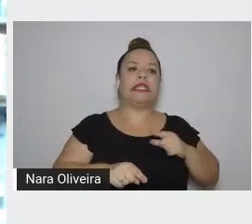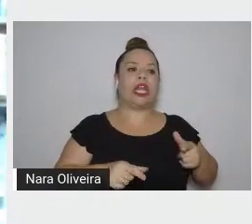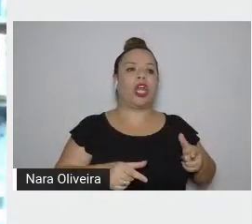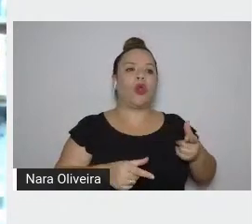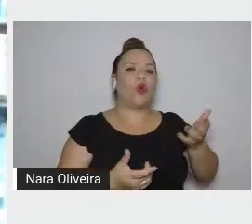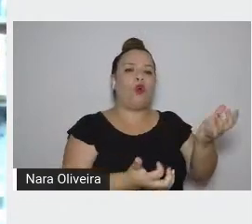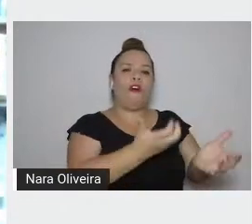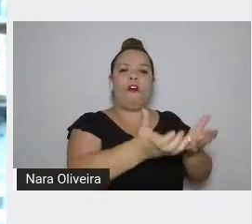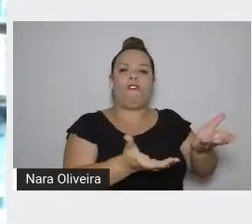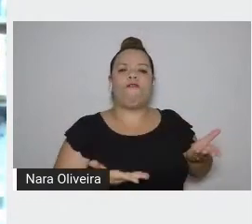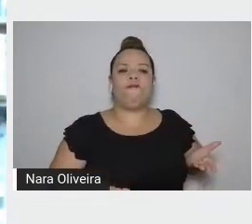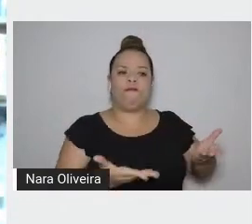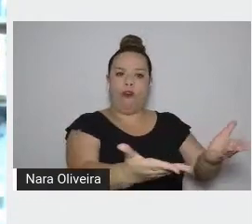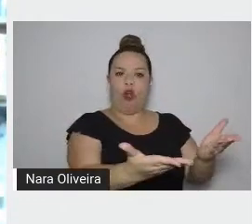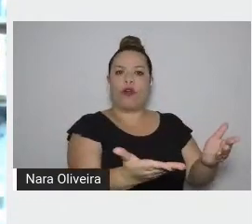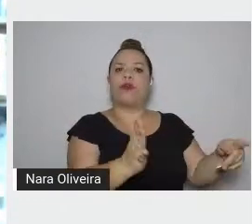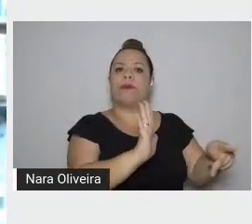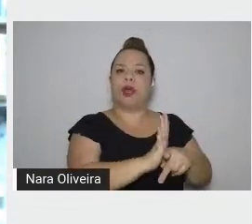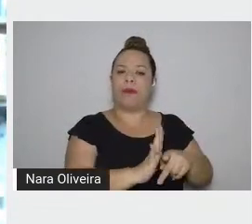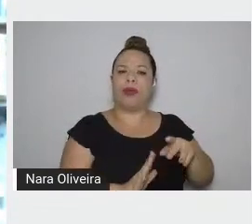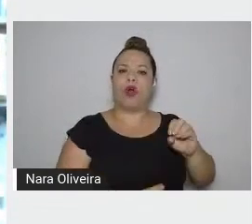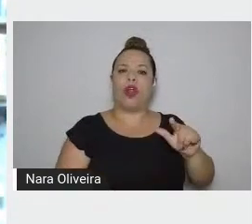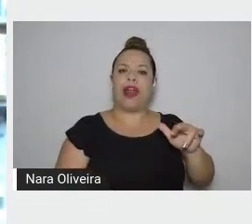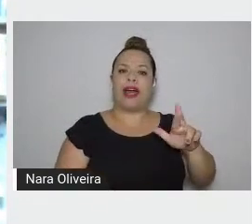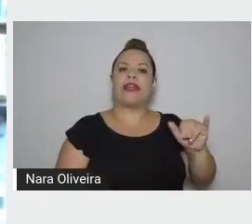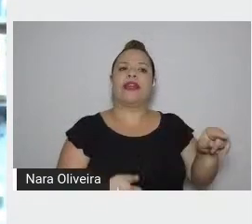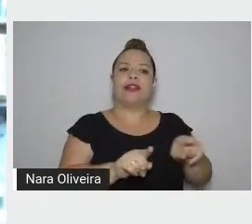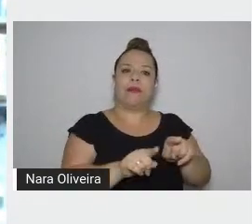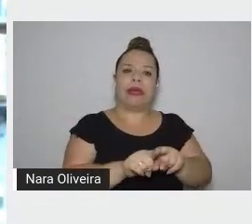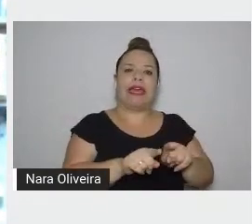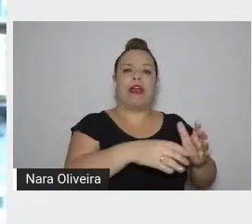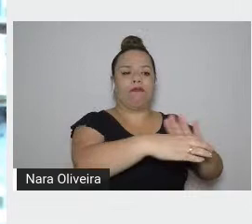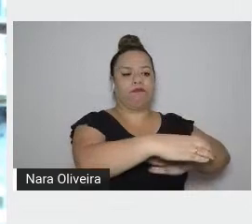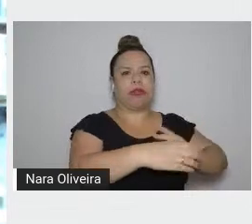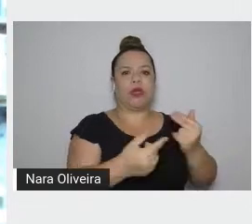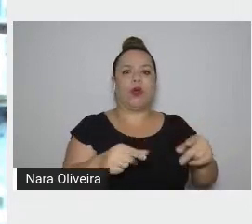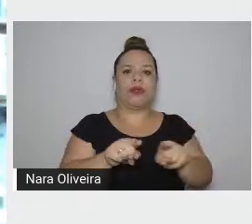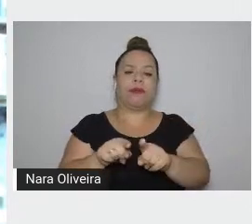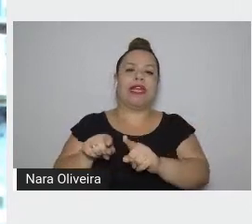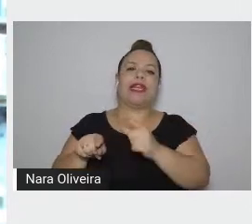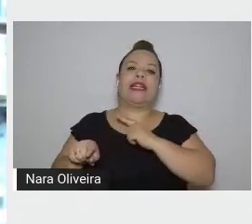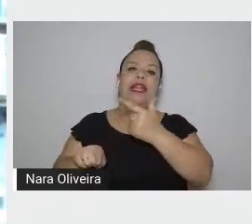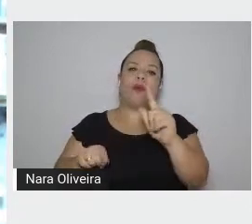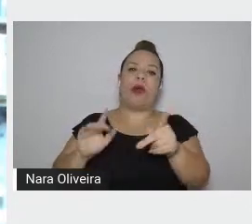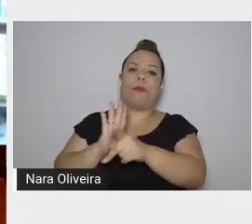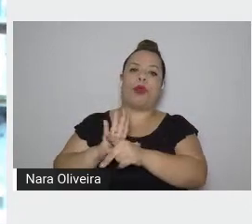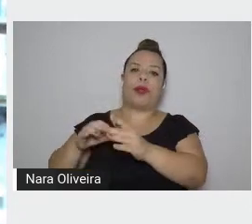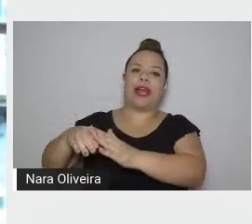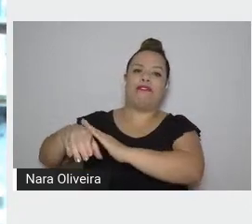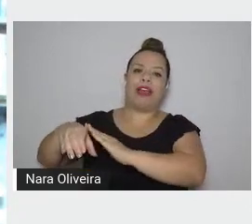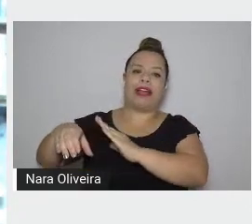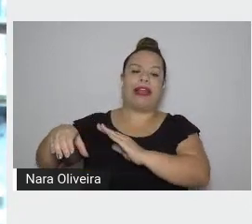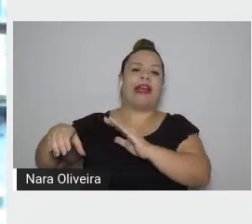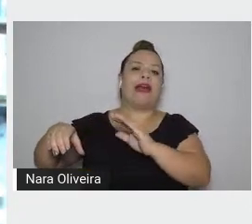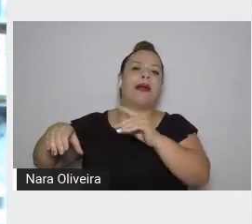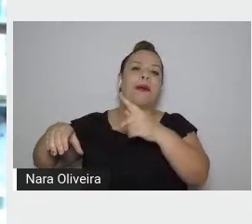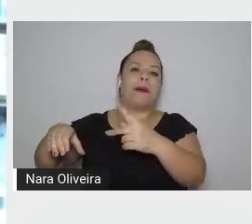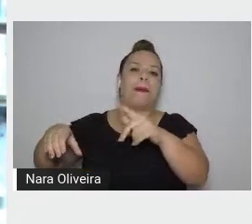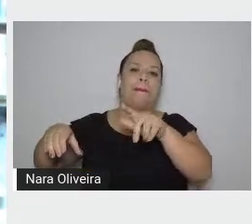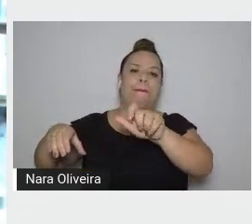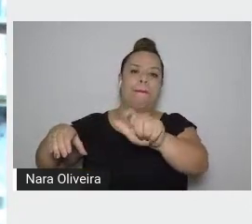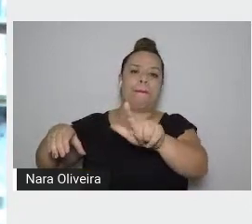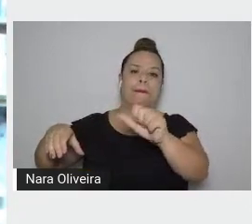uma gruta, e a caverna alegórica de Platão, que também é outro mito